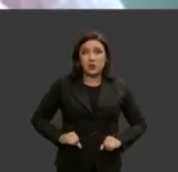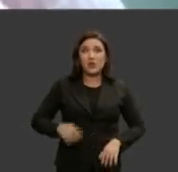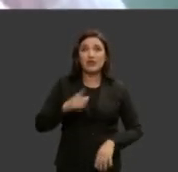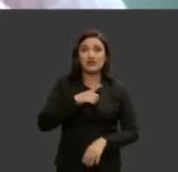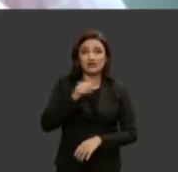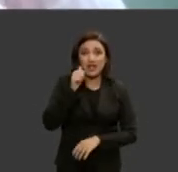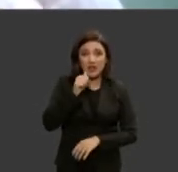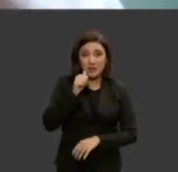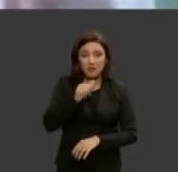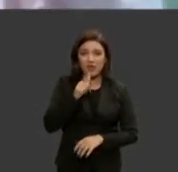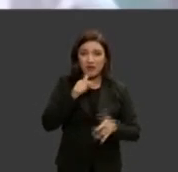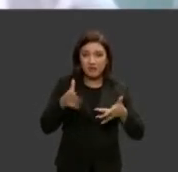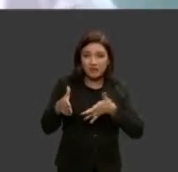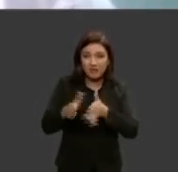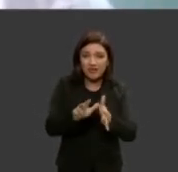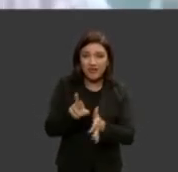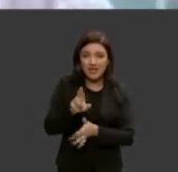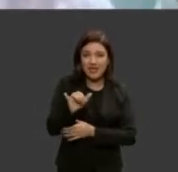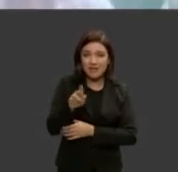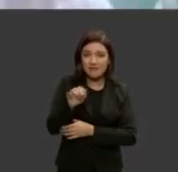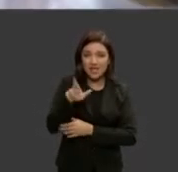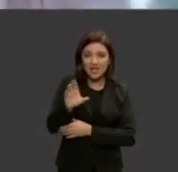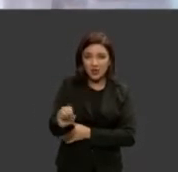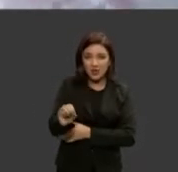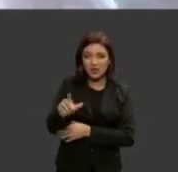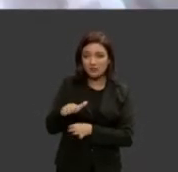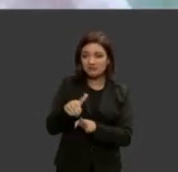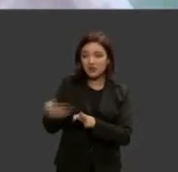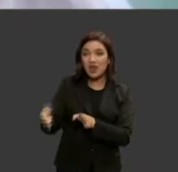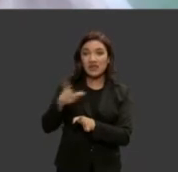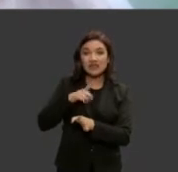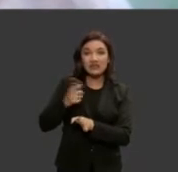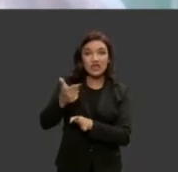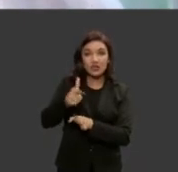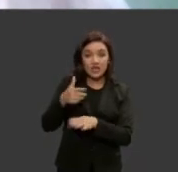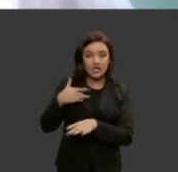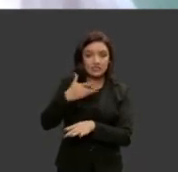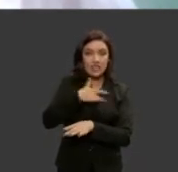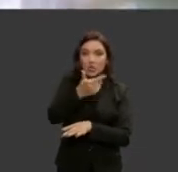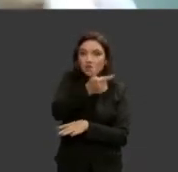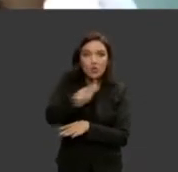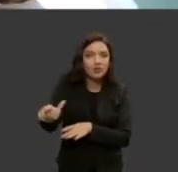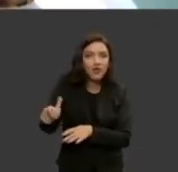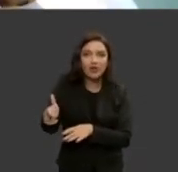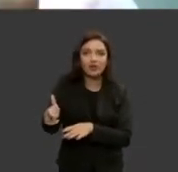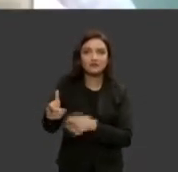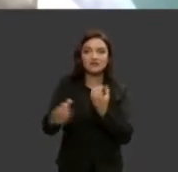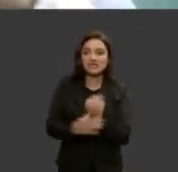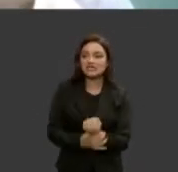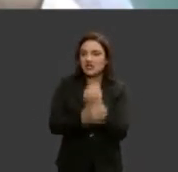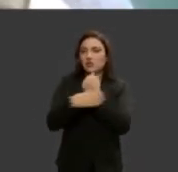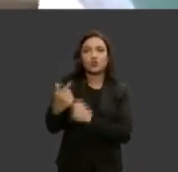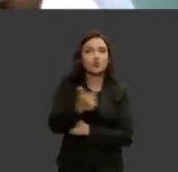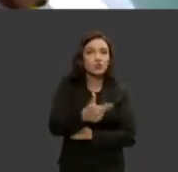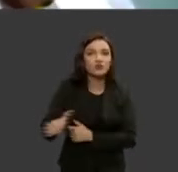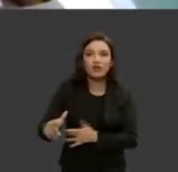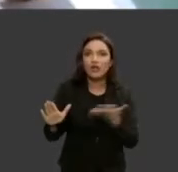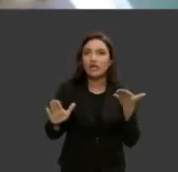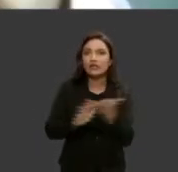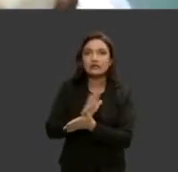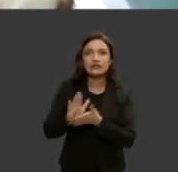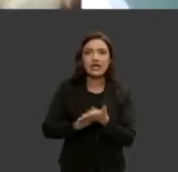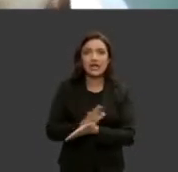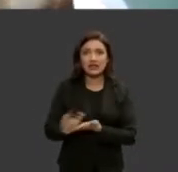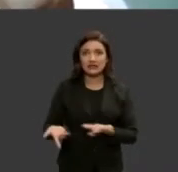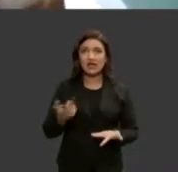ribeirinha que não tem acesso ao serviço de saúde não tem acesso ao serviço de segurança eu quando estou